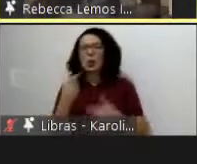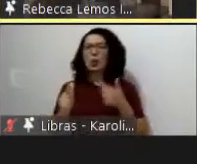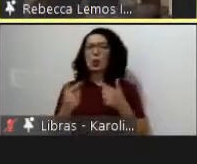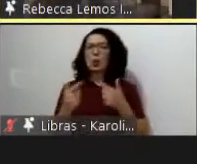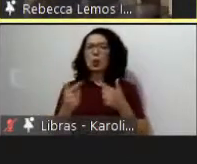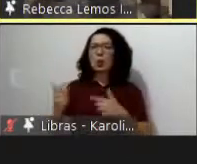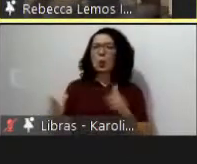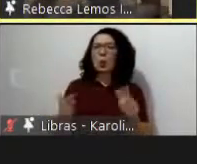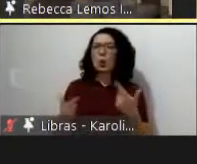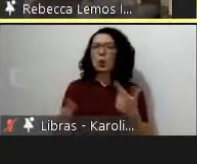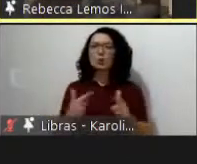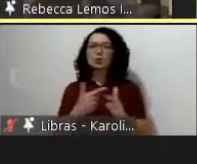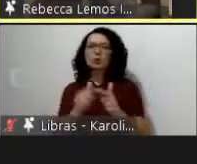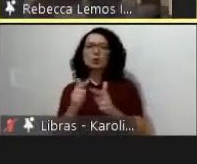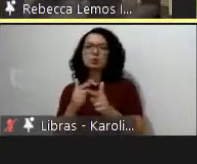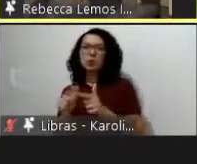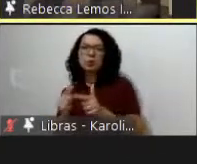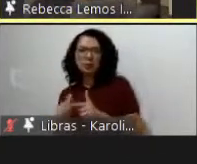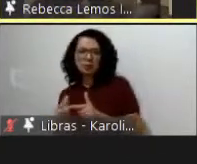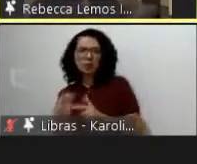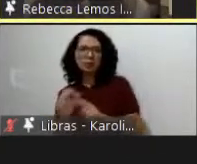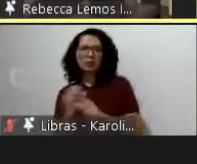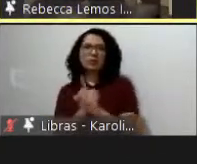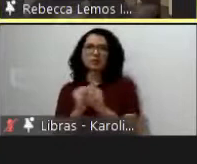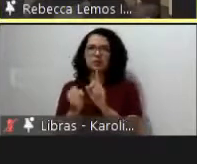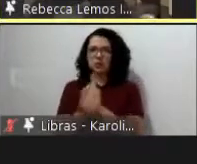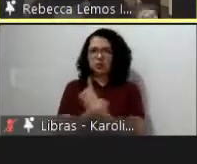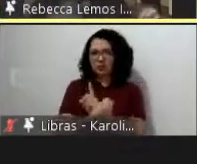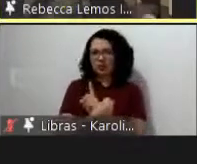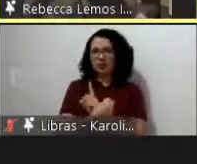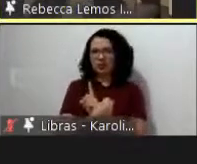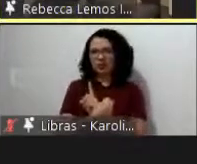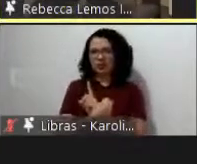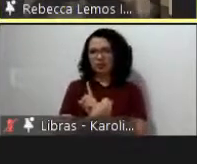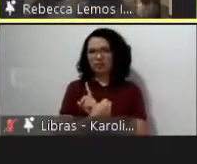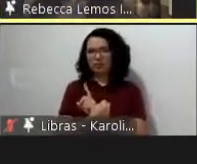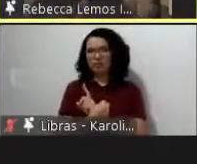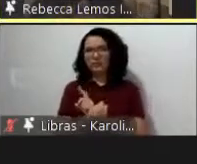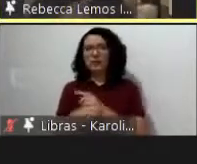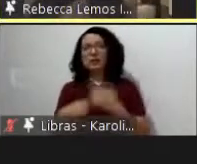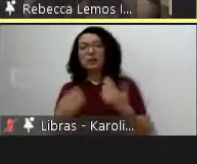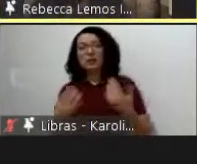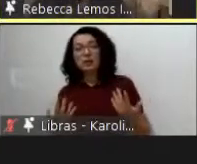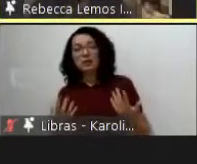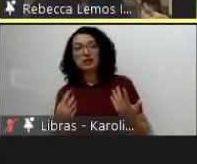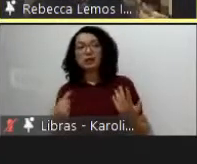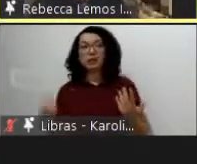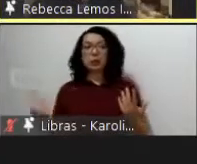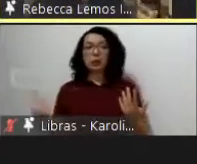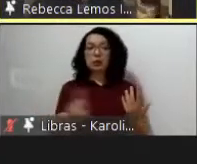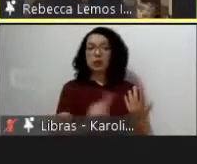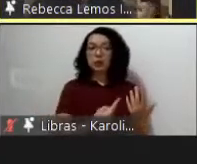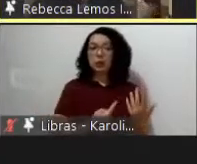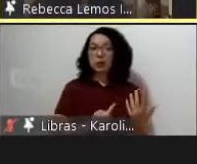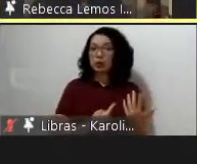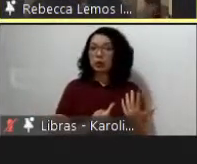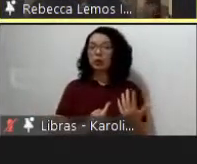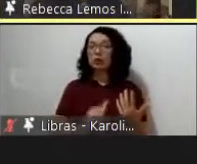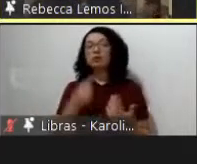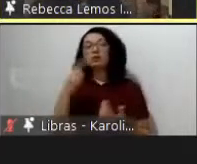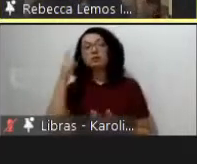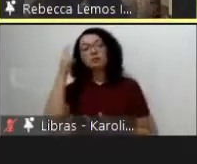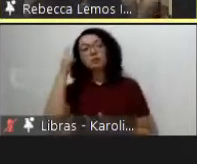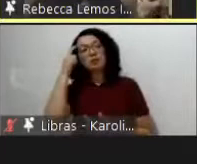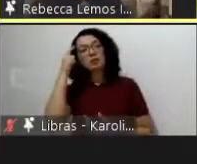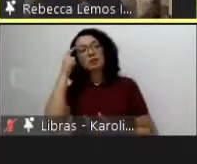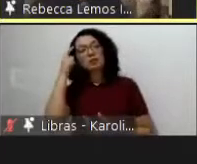nós iniciamos uma reversão de um fluxo inclusive de enviar alunos estudantes de pós-graduação para a